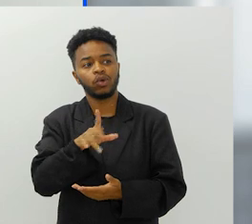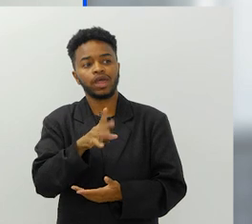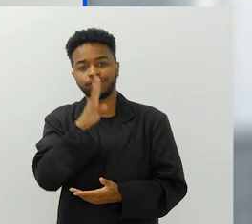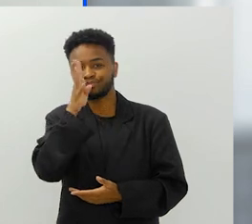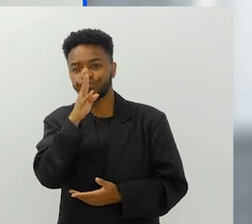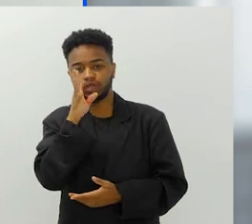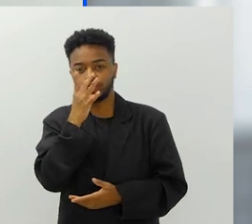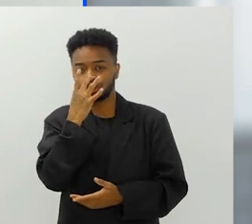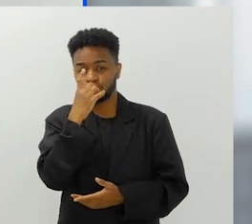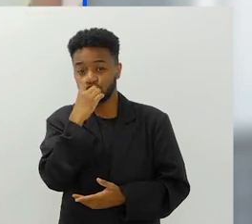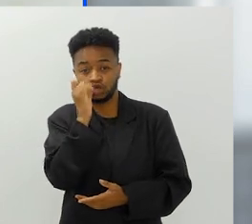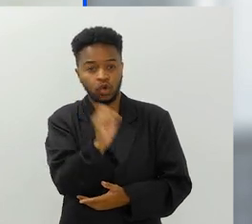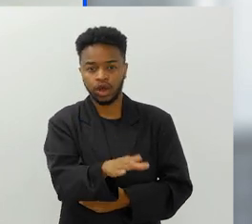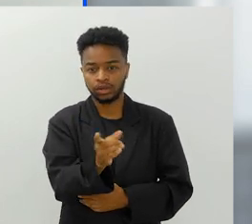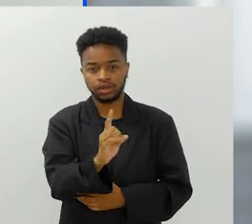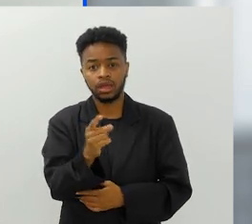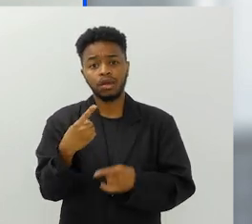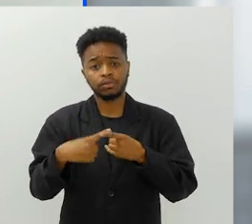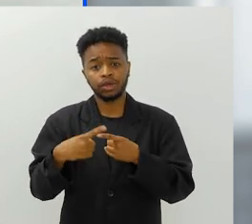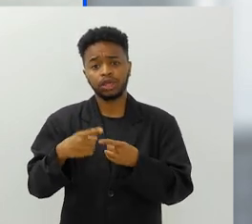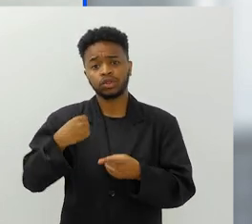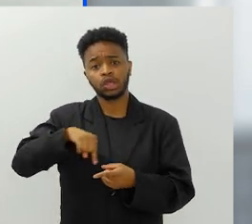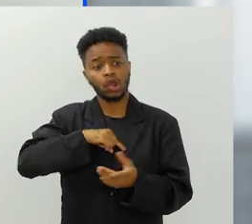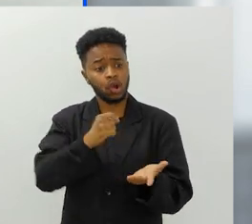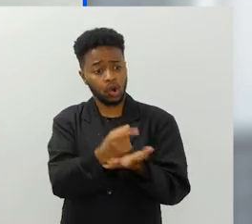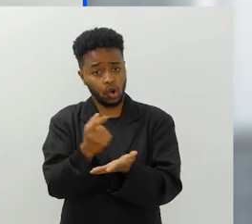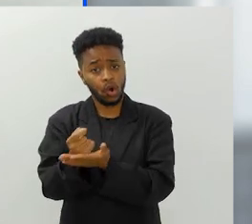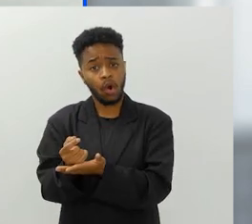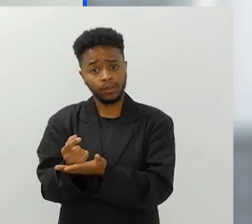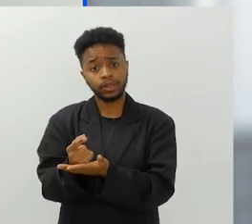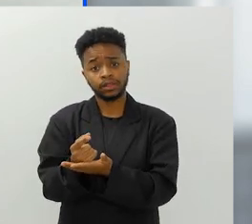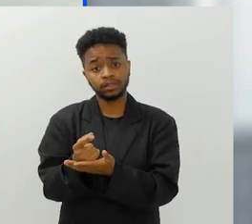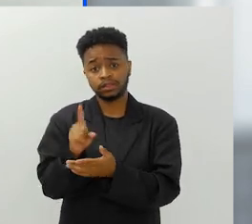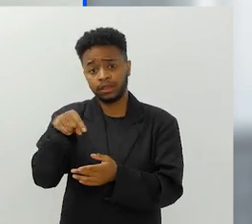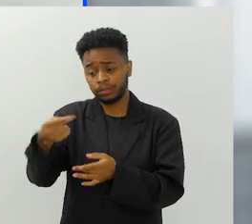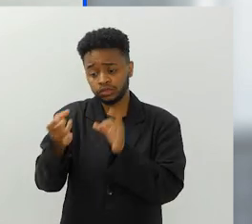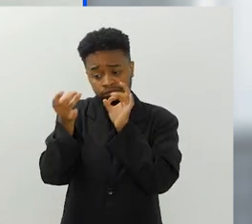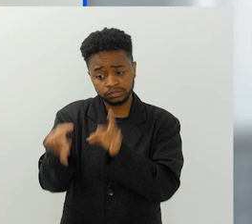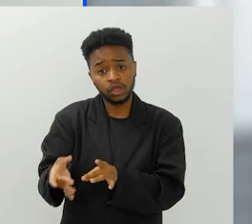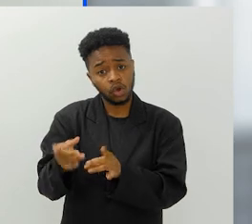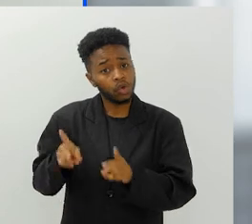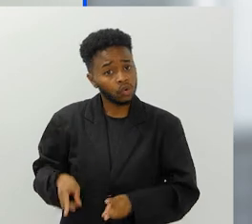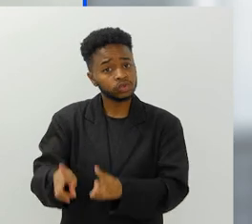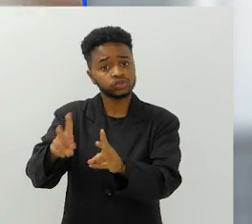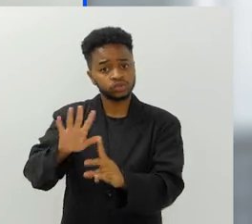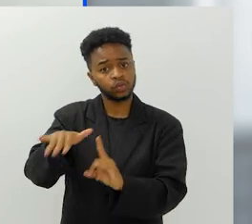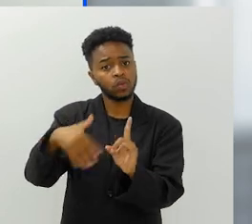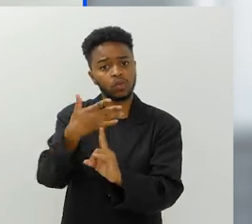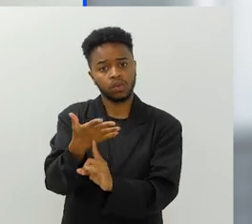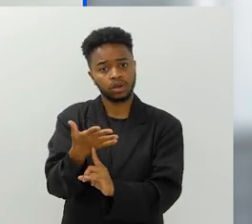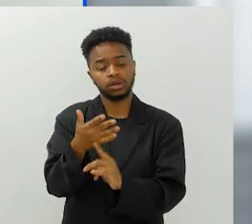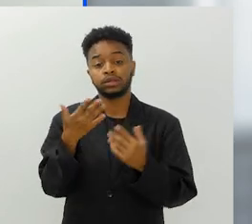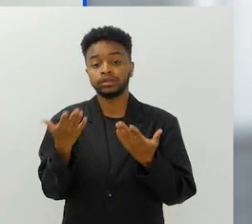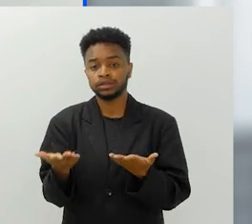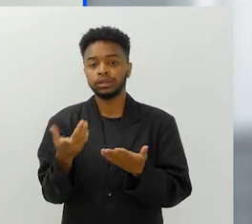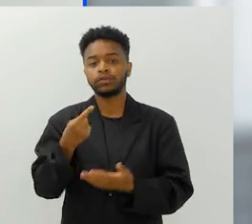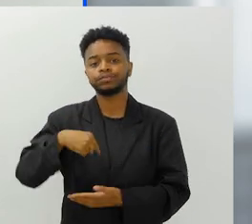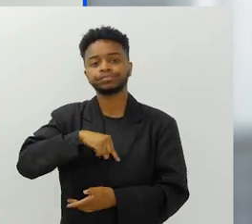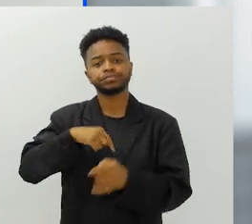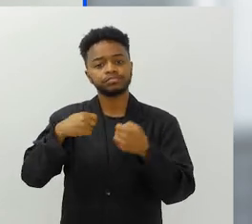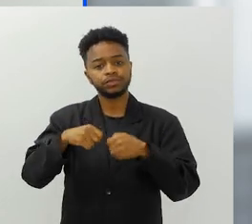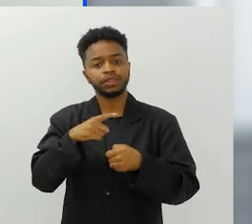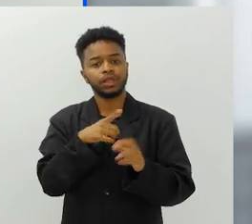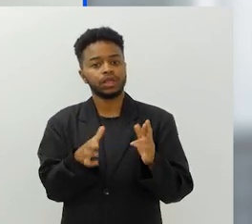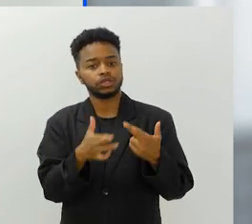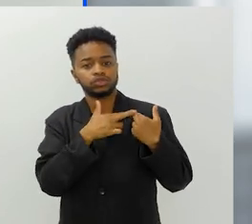existe jogar fora tudo que a gente consome para ir no meio ambiente, né? De alguma forma o meio ambiente está absorvendo isso, então a